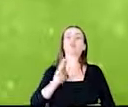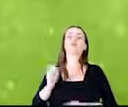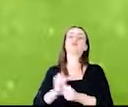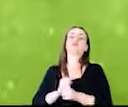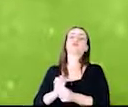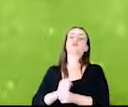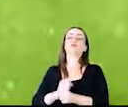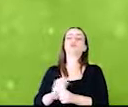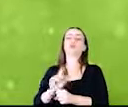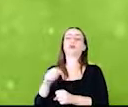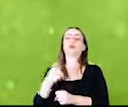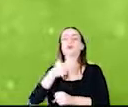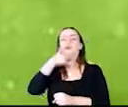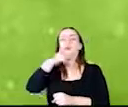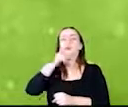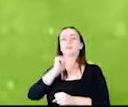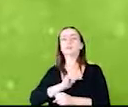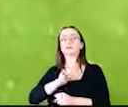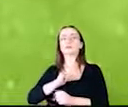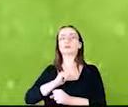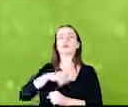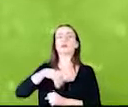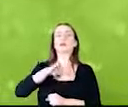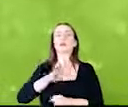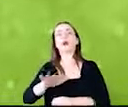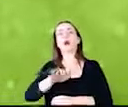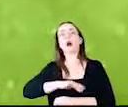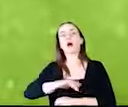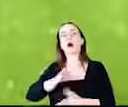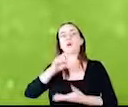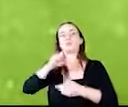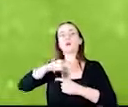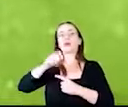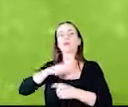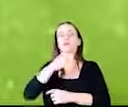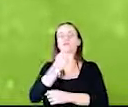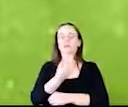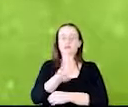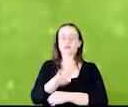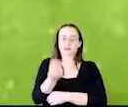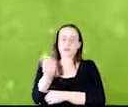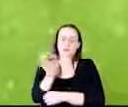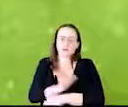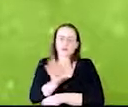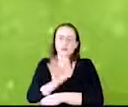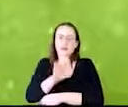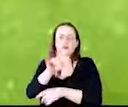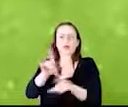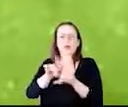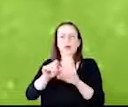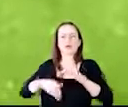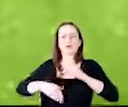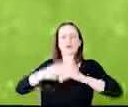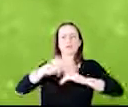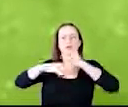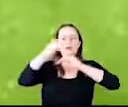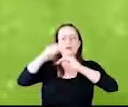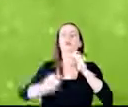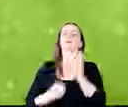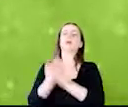nós conseguimos, aumentamos a área plantada em 163%, mas também aumentamos a produtividade, a produção em